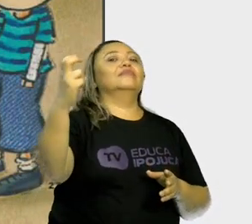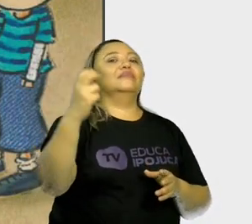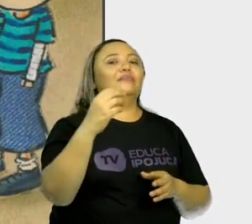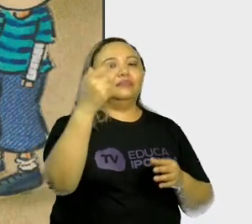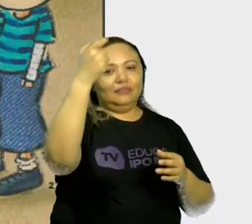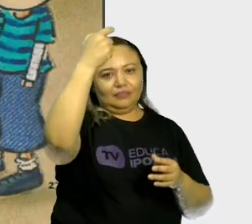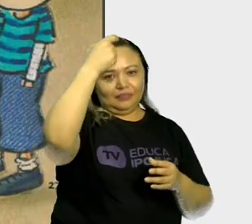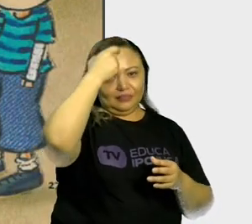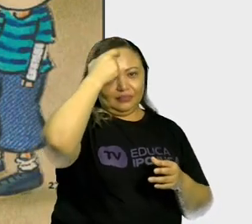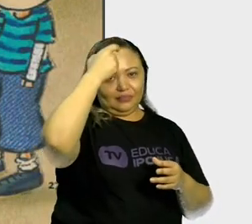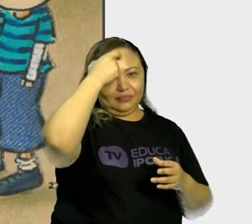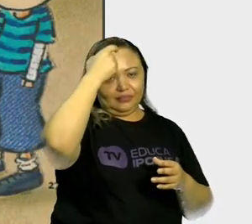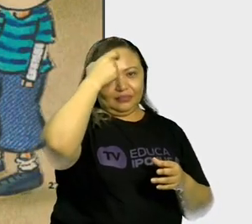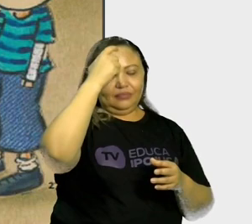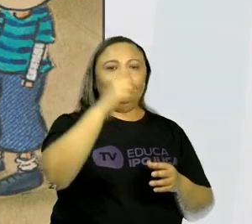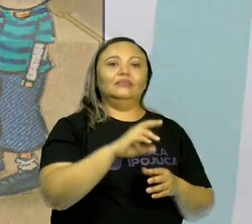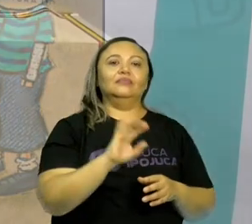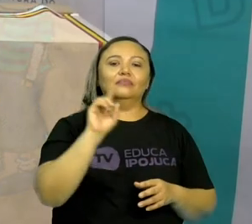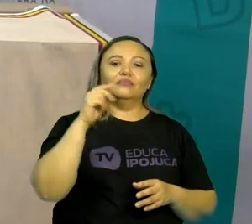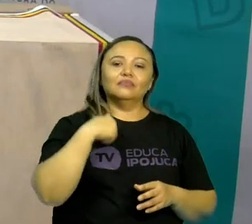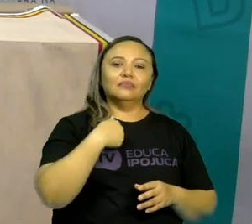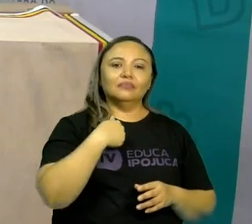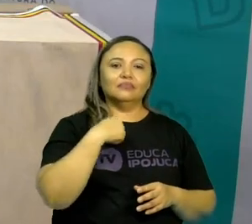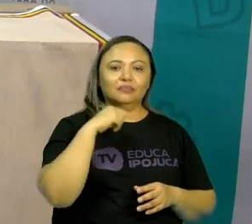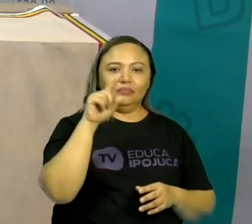eu e os animais.